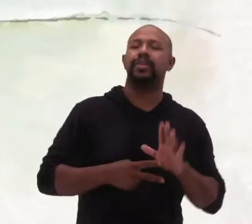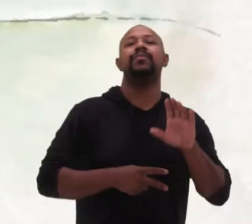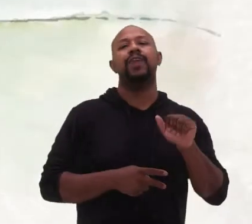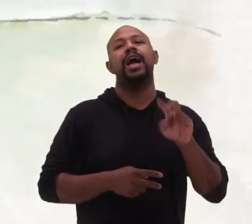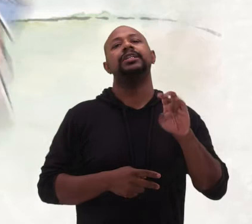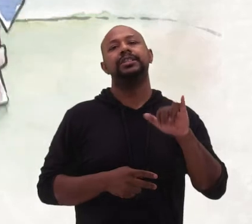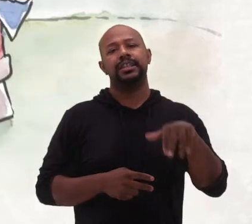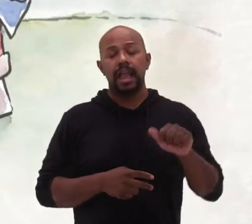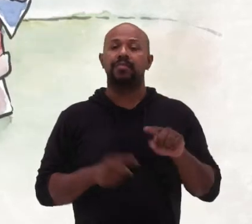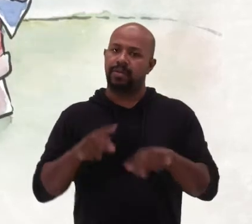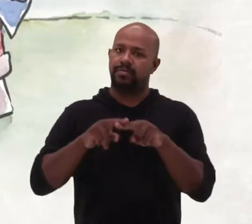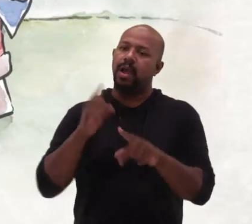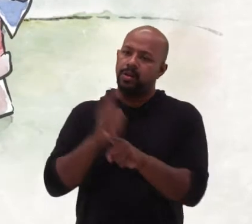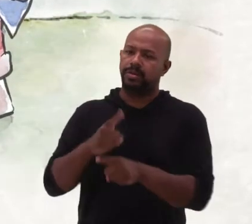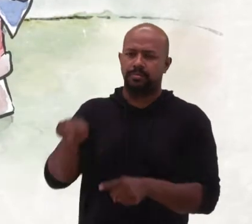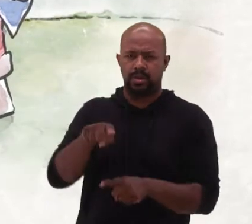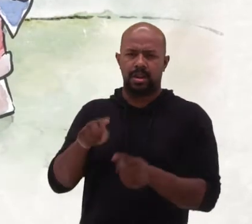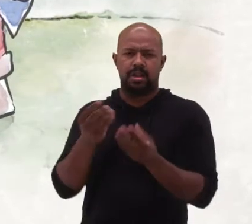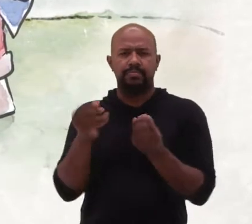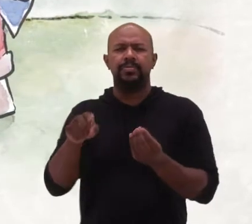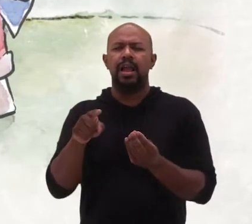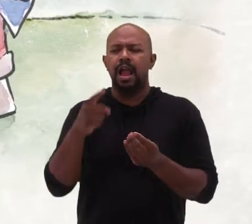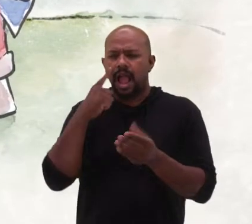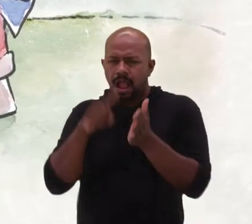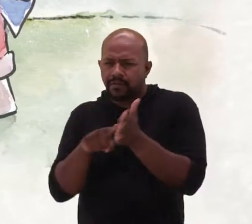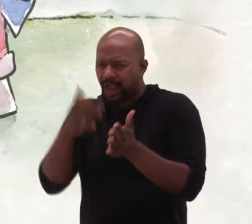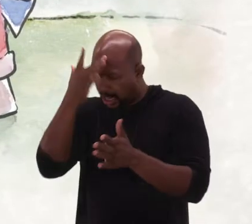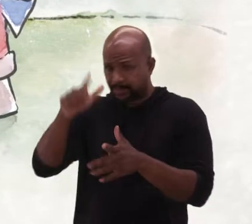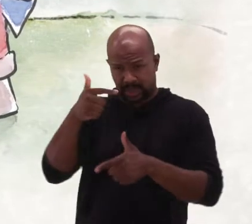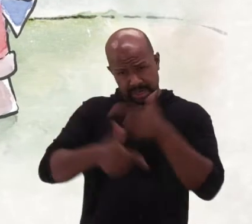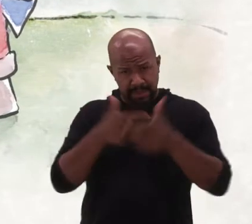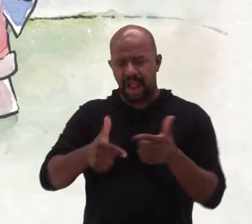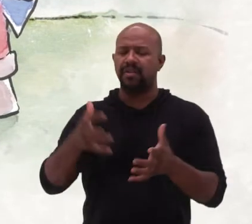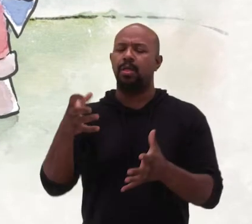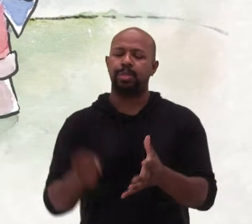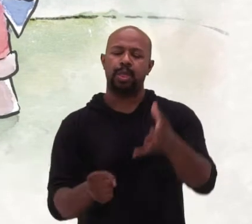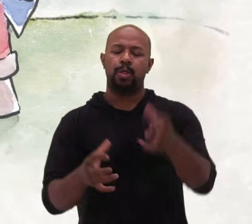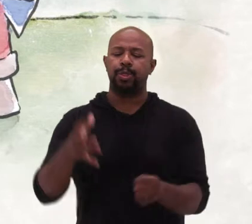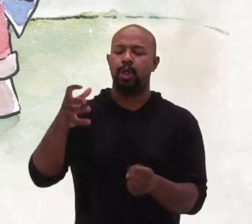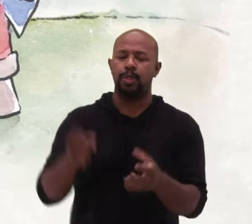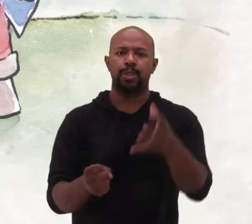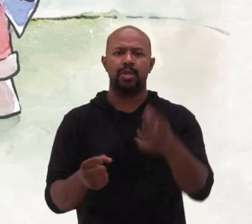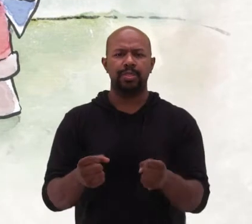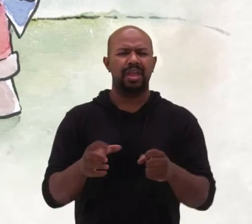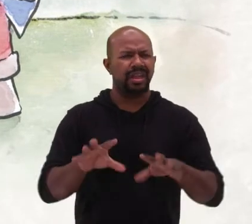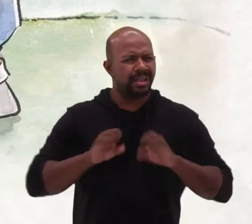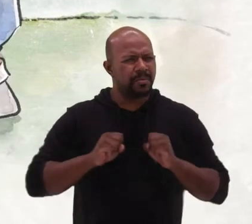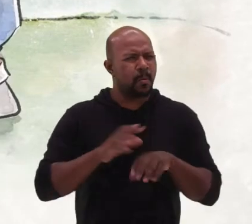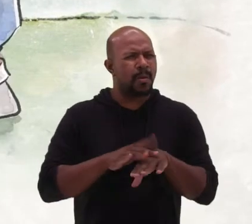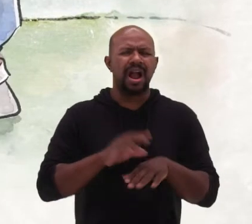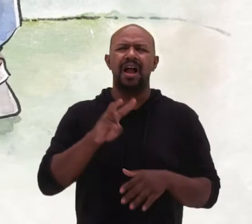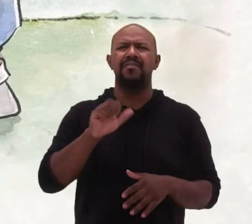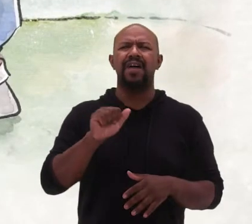Foram descobertas por Edward Jenner. Vendo que os ordenhadores não contraíam a